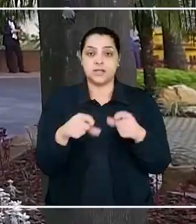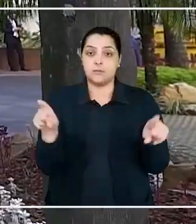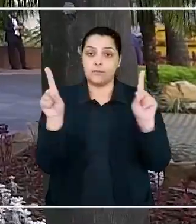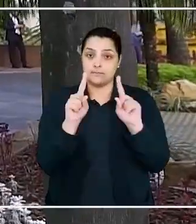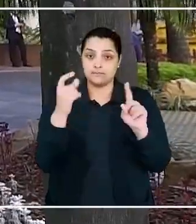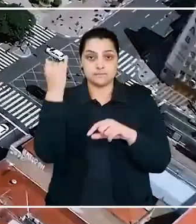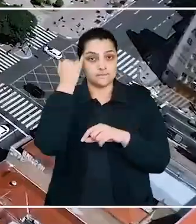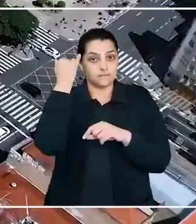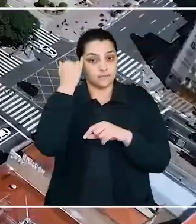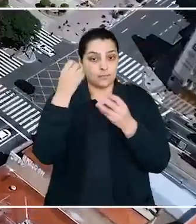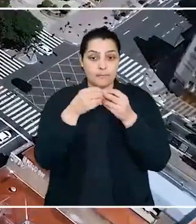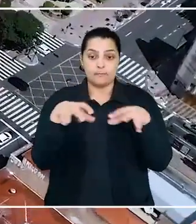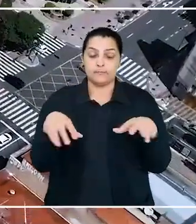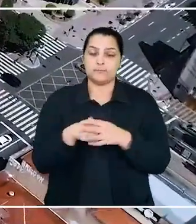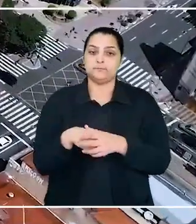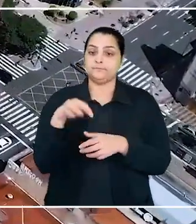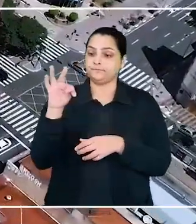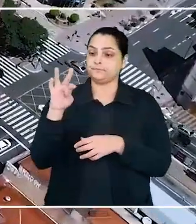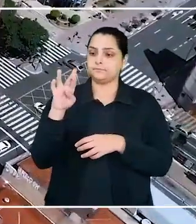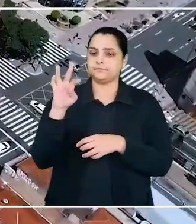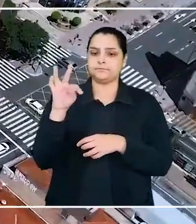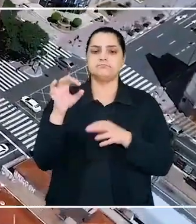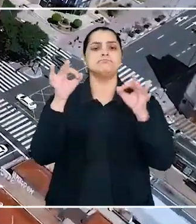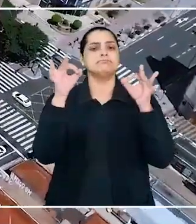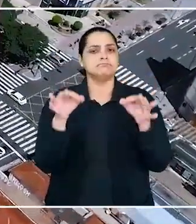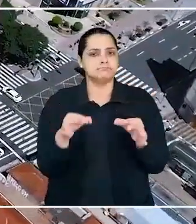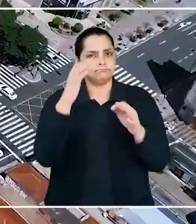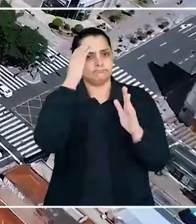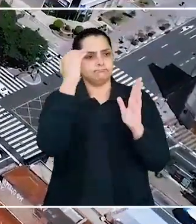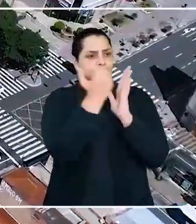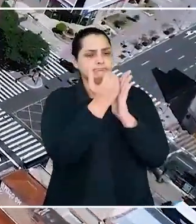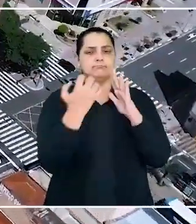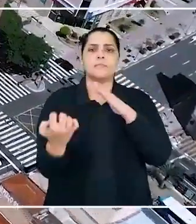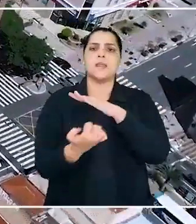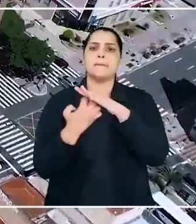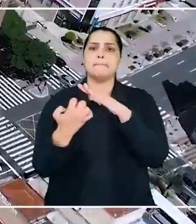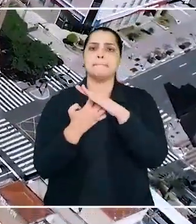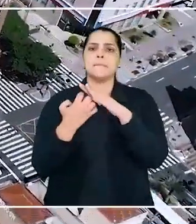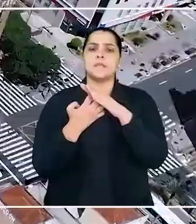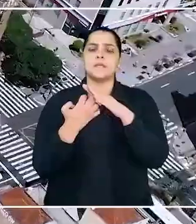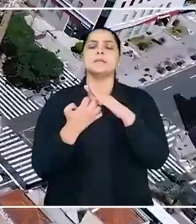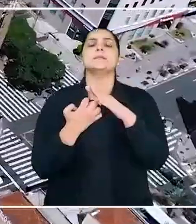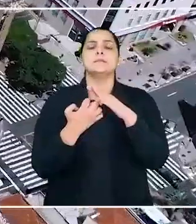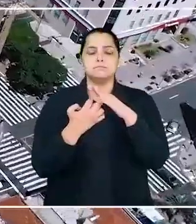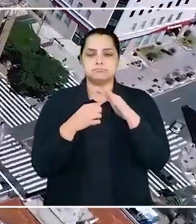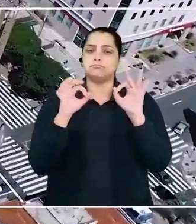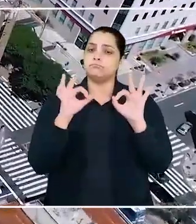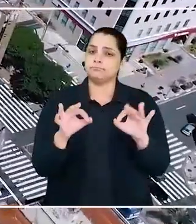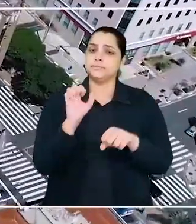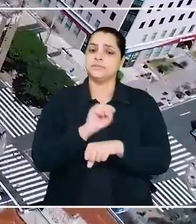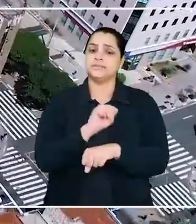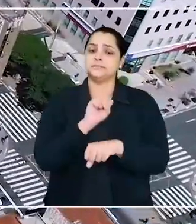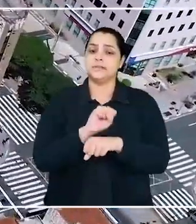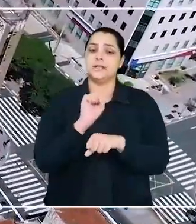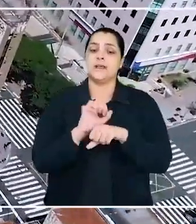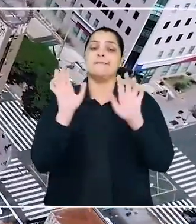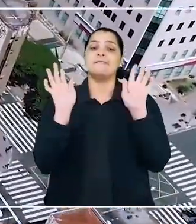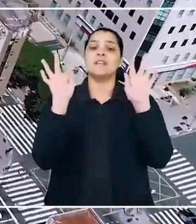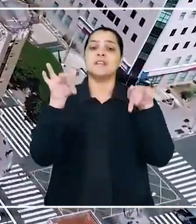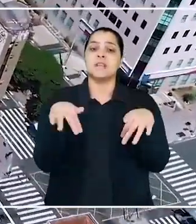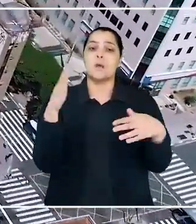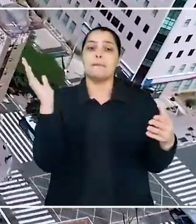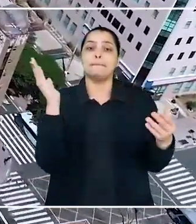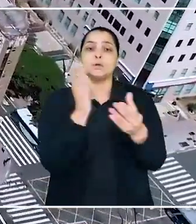pedido de indenização. O TRT considerou correta a conduta da empregadora no sentido de aguardar a finalização dos